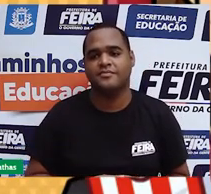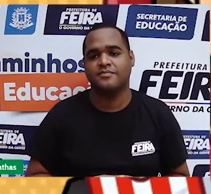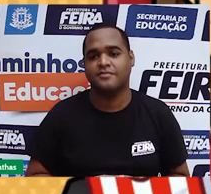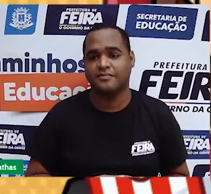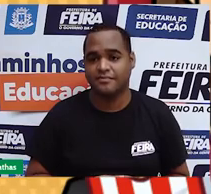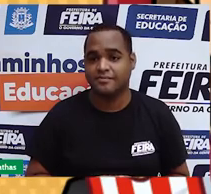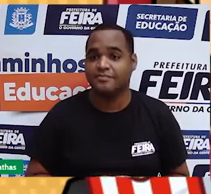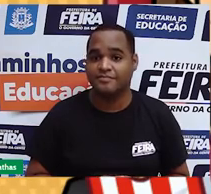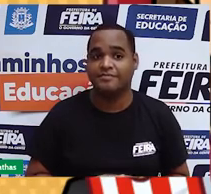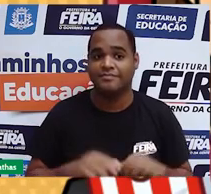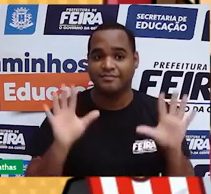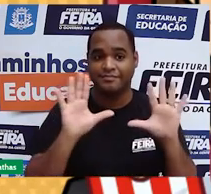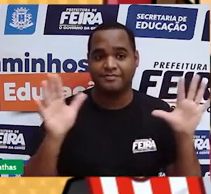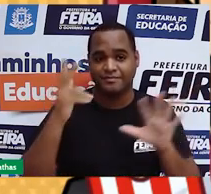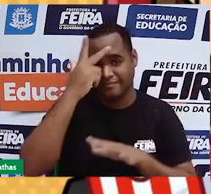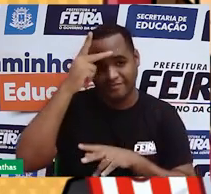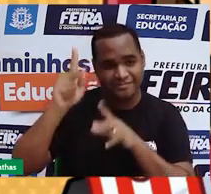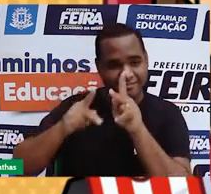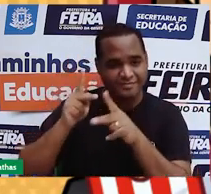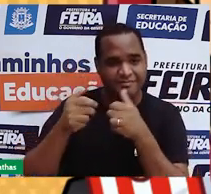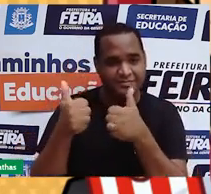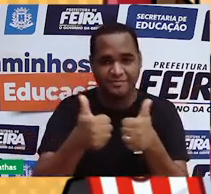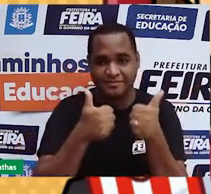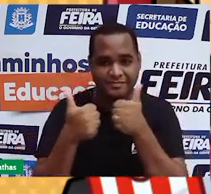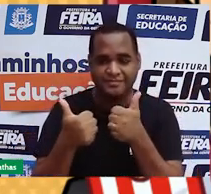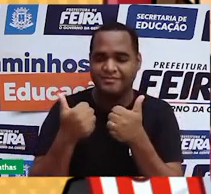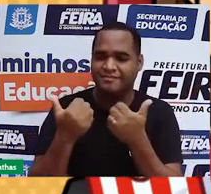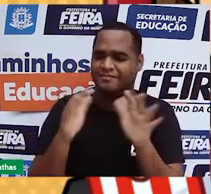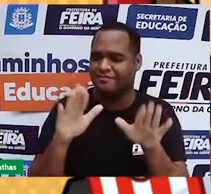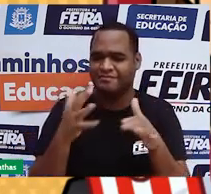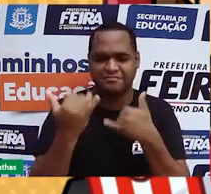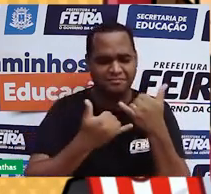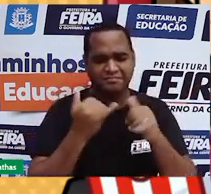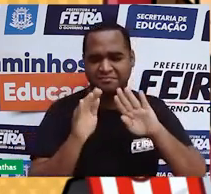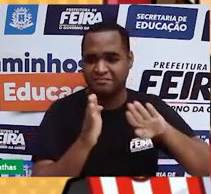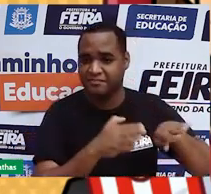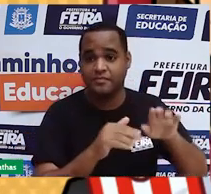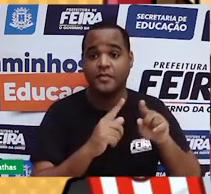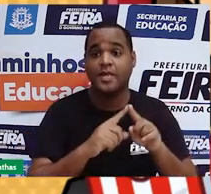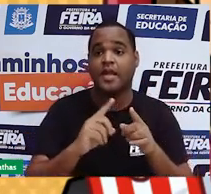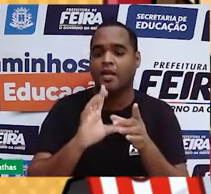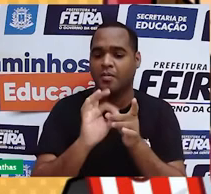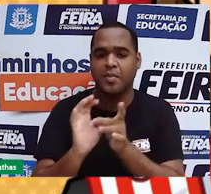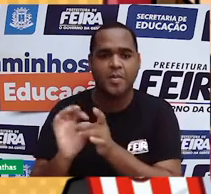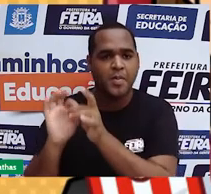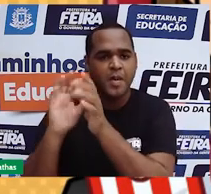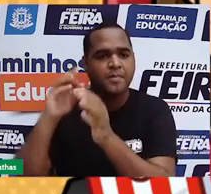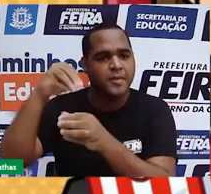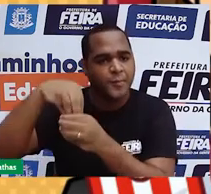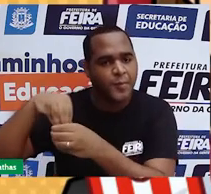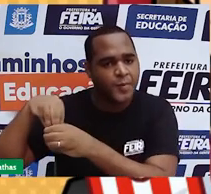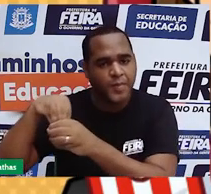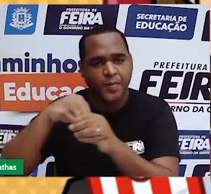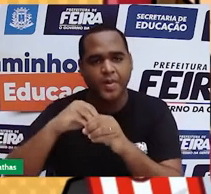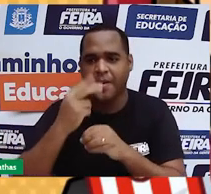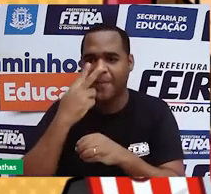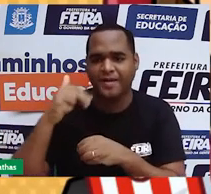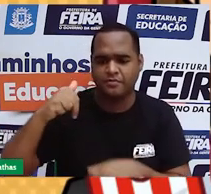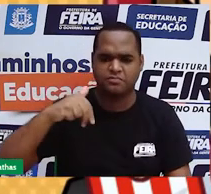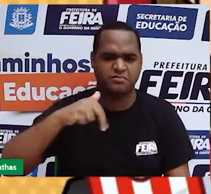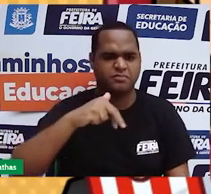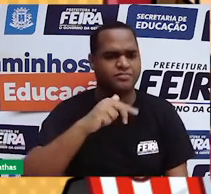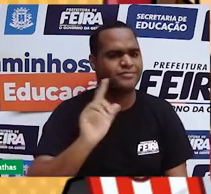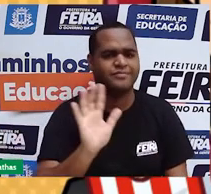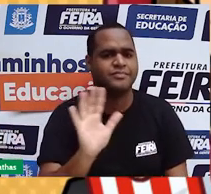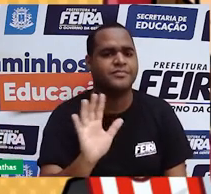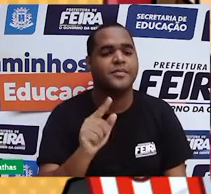Olá, pessoal! Tudo bem com vocês? Brincadeiras à parte, o termo modelo atômico não significa um átomo que sai desfilando por